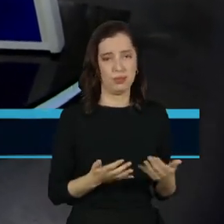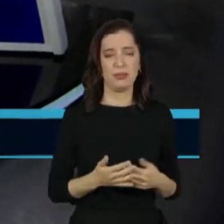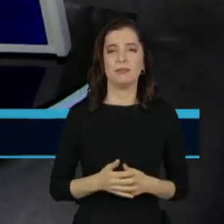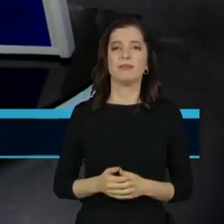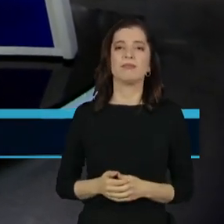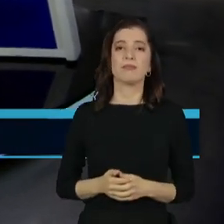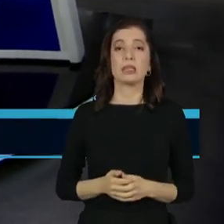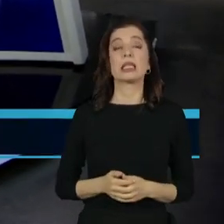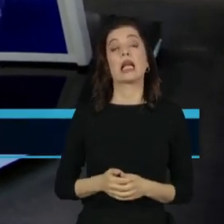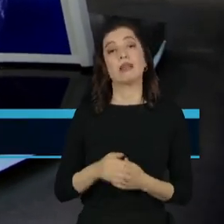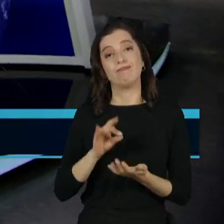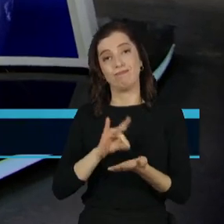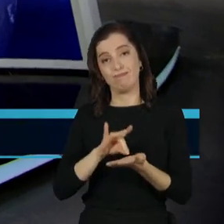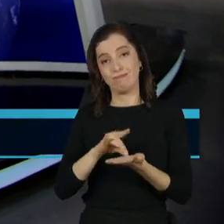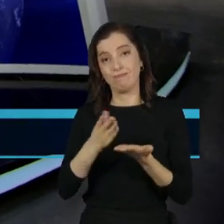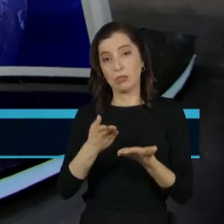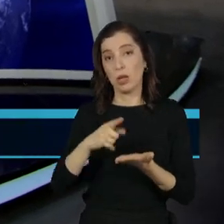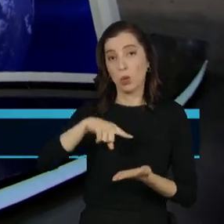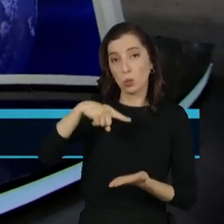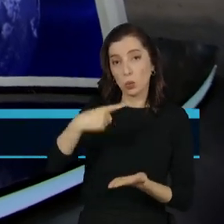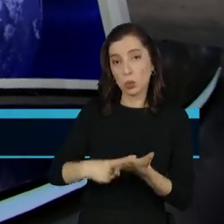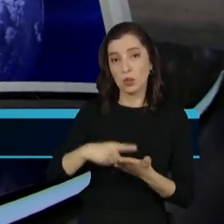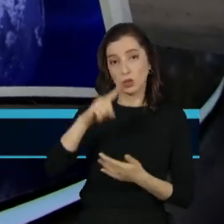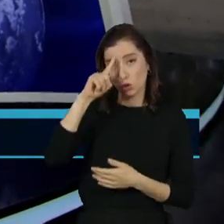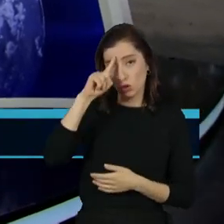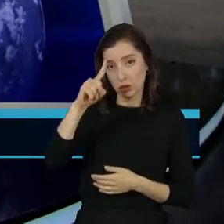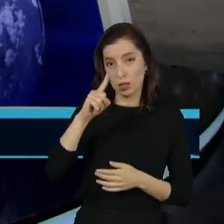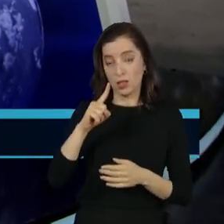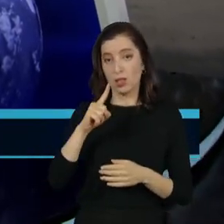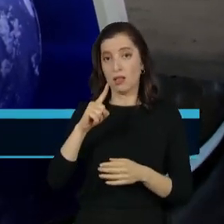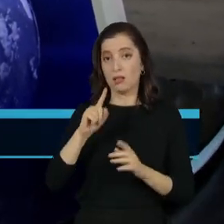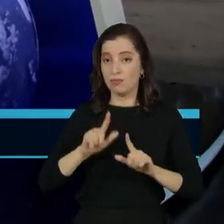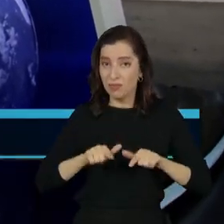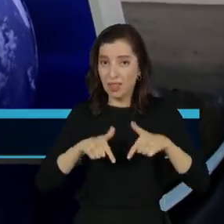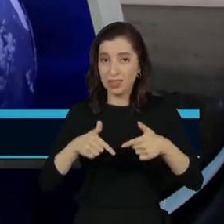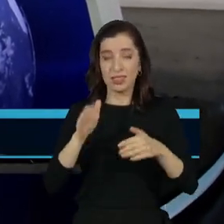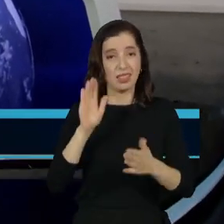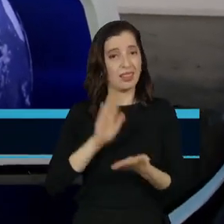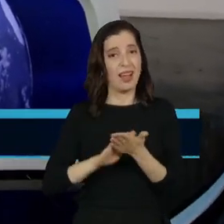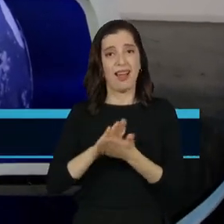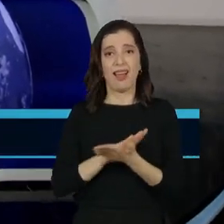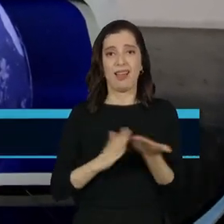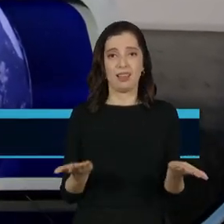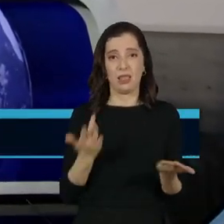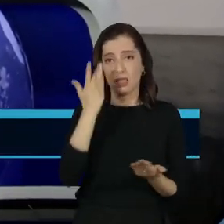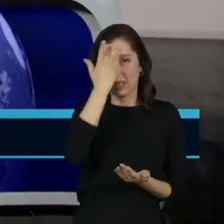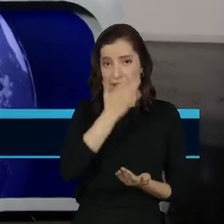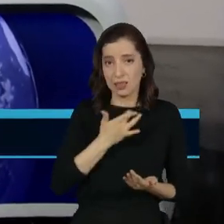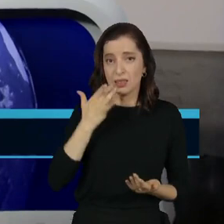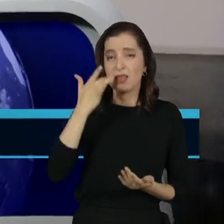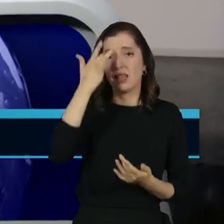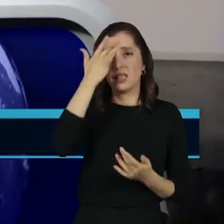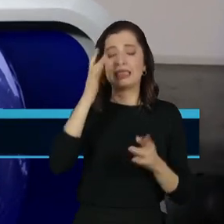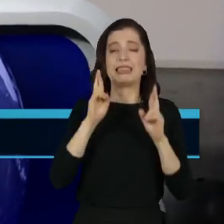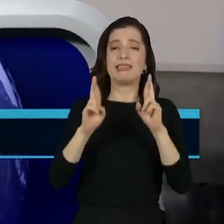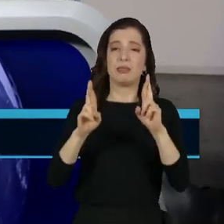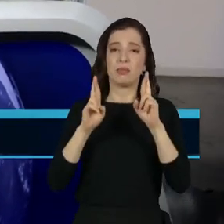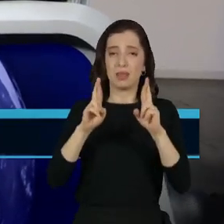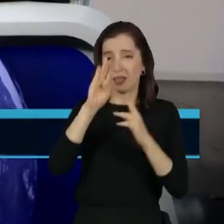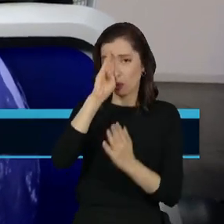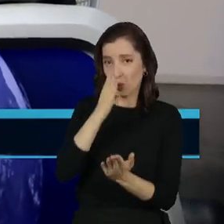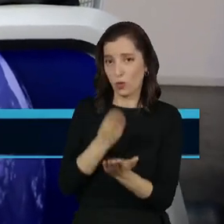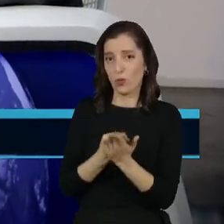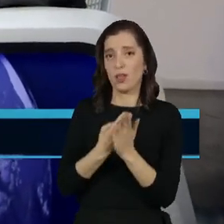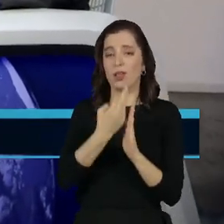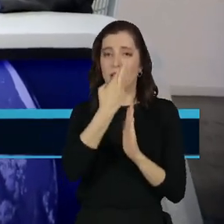datas não foram cumpridas, mas mesmo assim o ministro Haddad continua extremamente otimista e acredita que o relatório vai passar